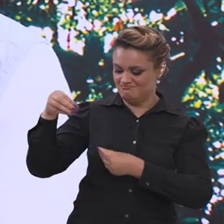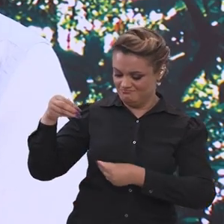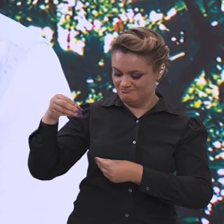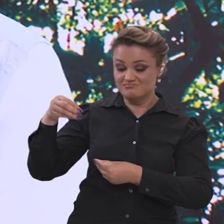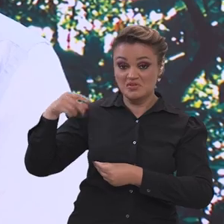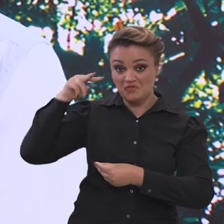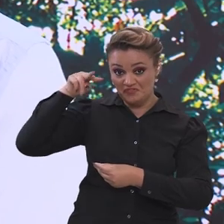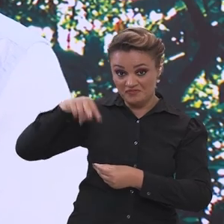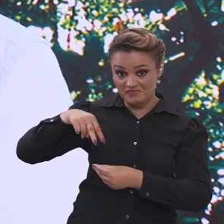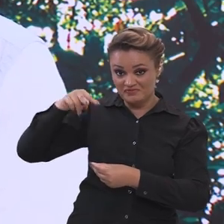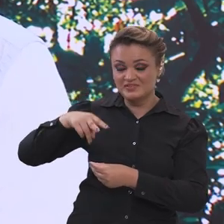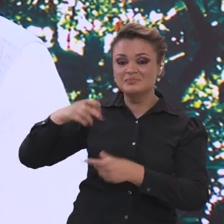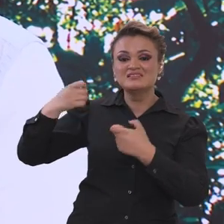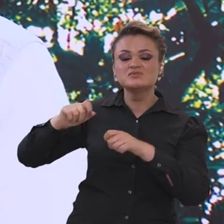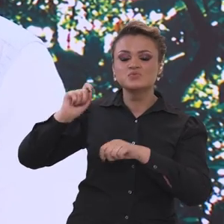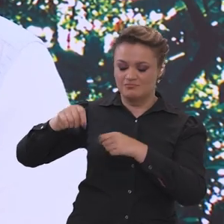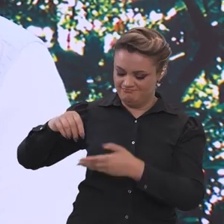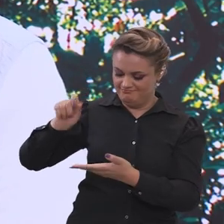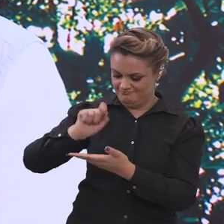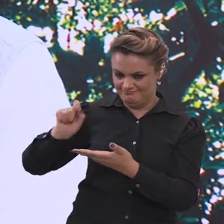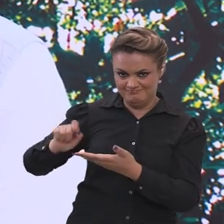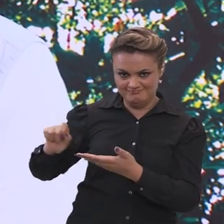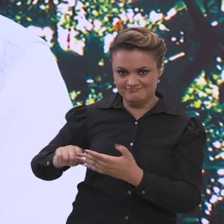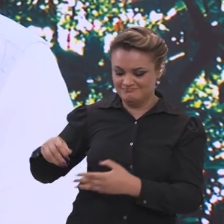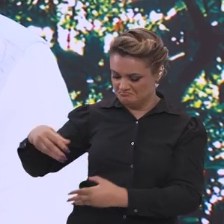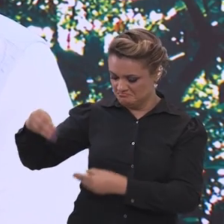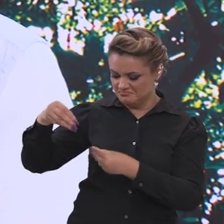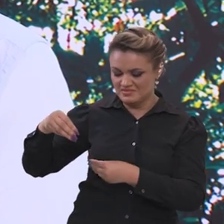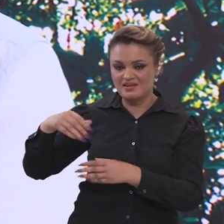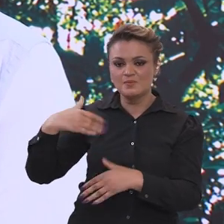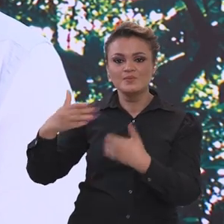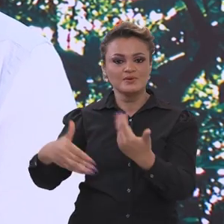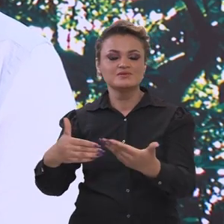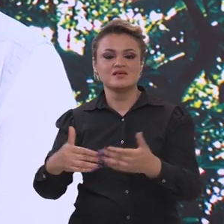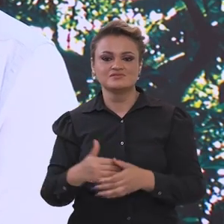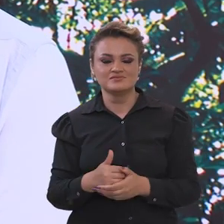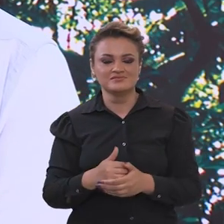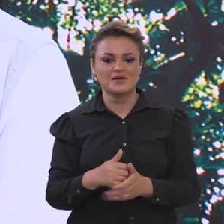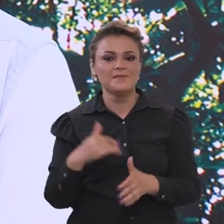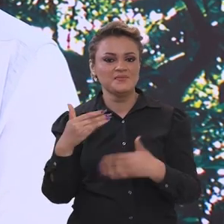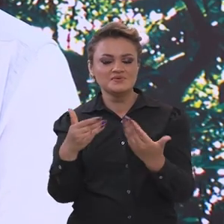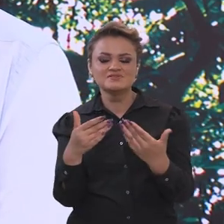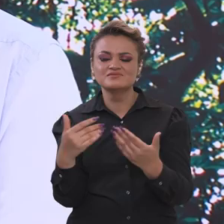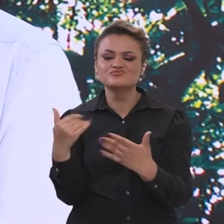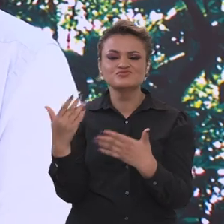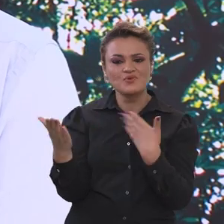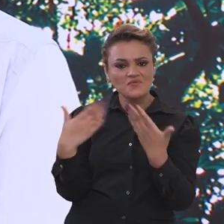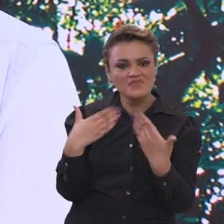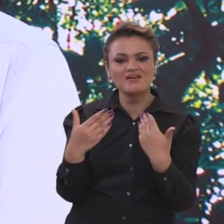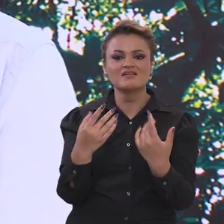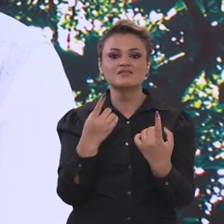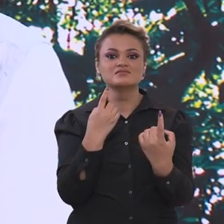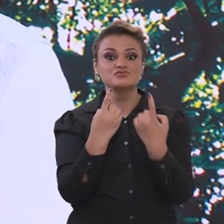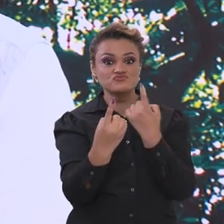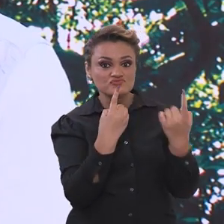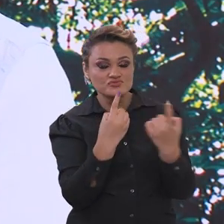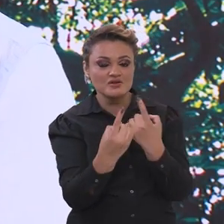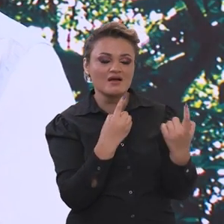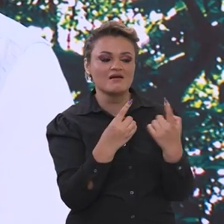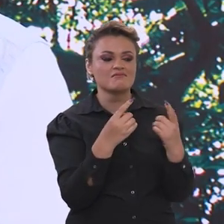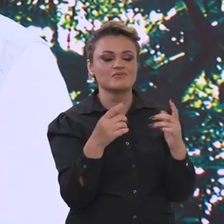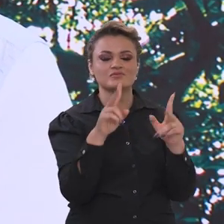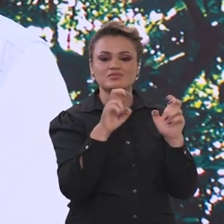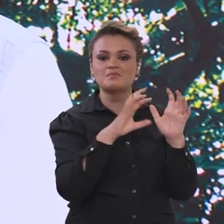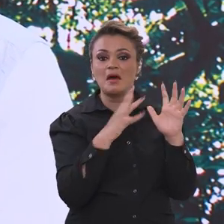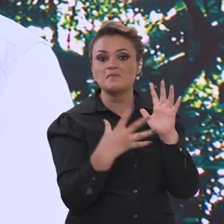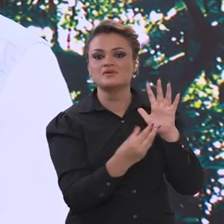apresentaram esta necessidade de ter um processo de conversa, de diálogo com a